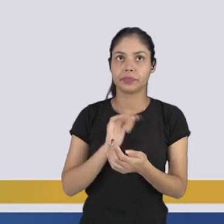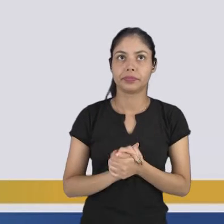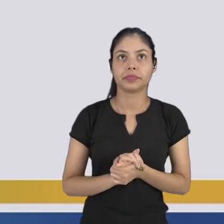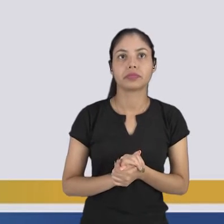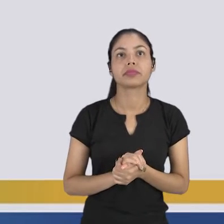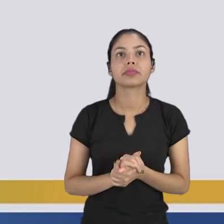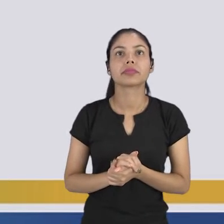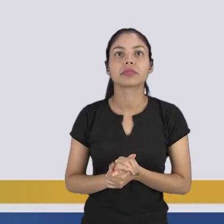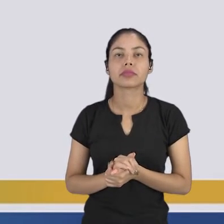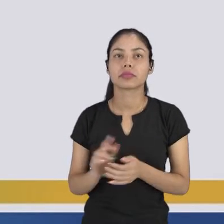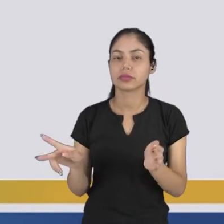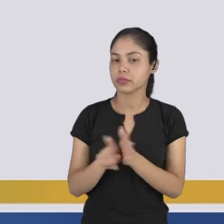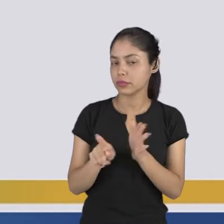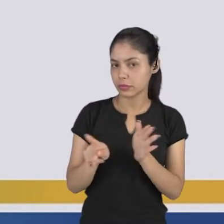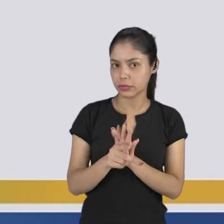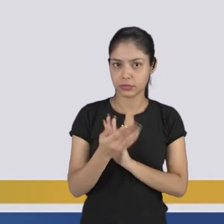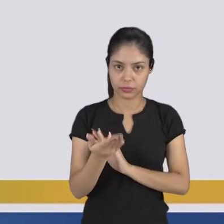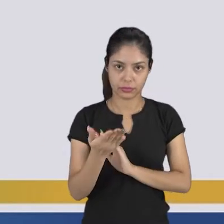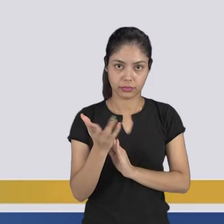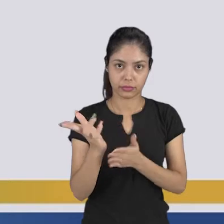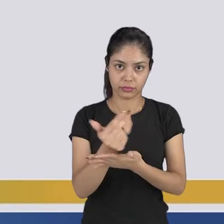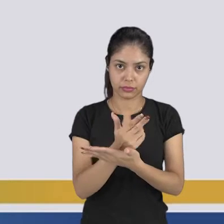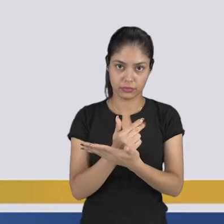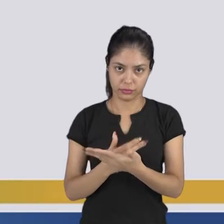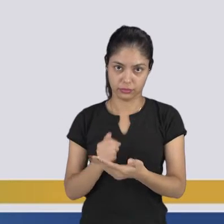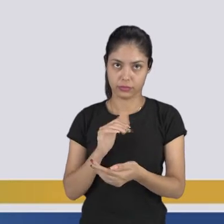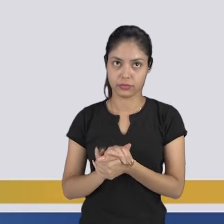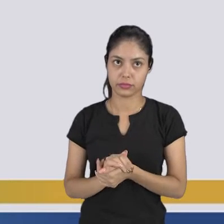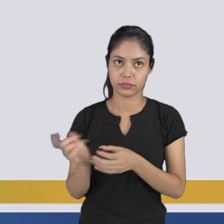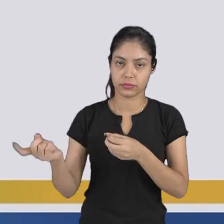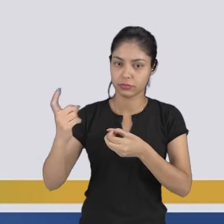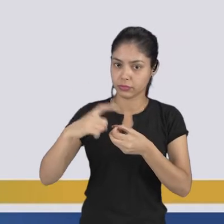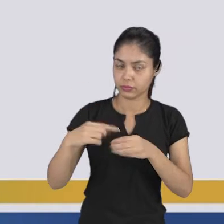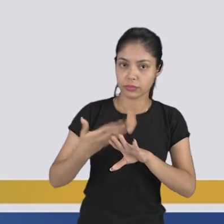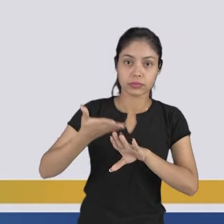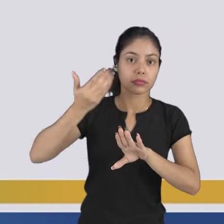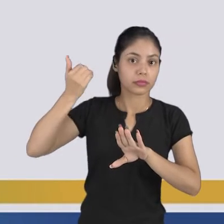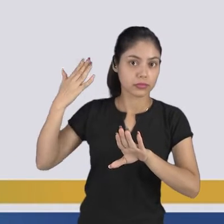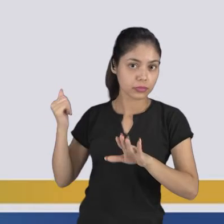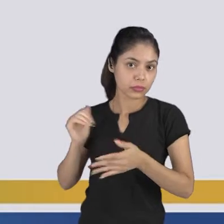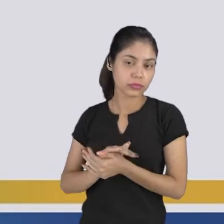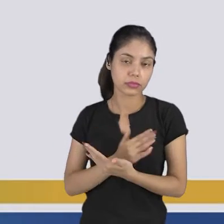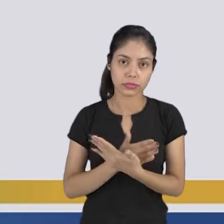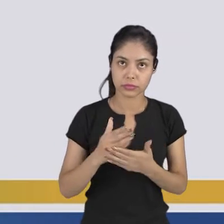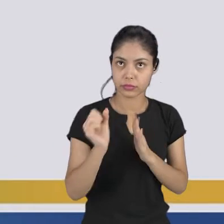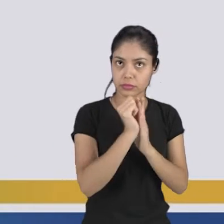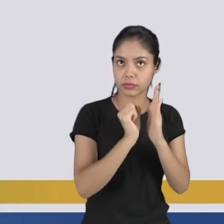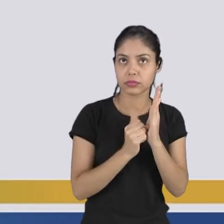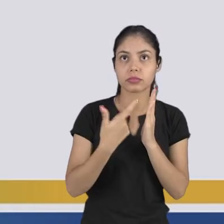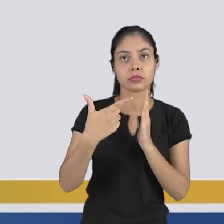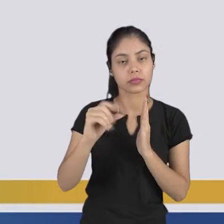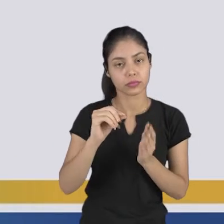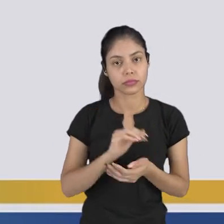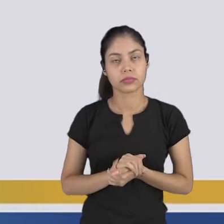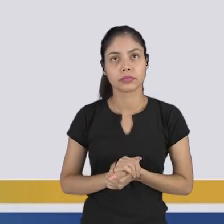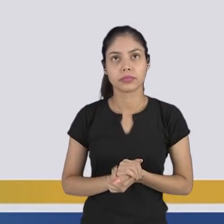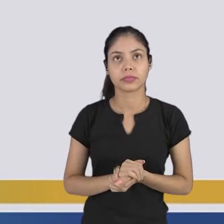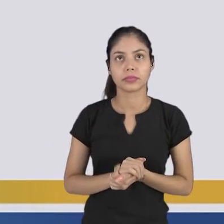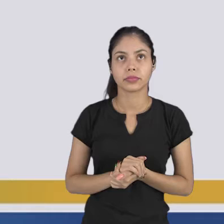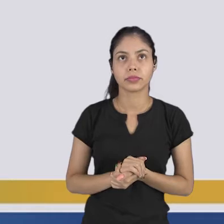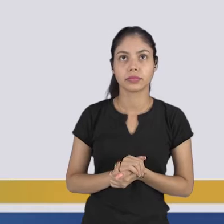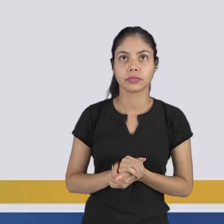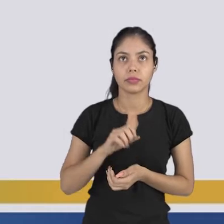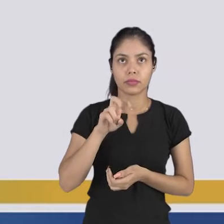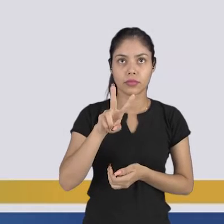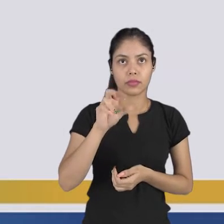precursor dessa arte, nós podemos remeter lá ao passado, no início do século XX, nas vanguardas europeias, com Marcel